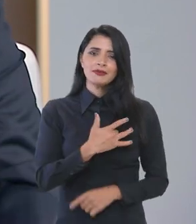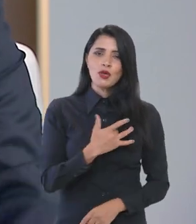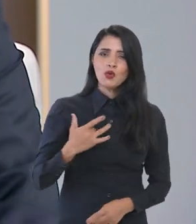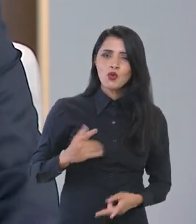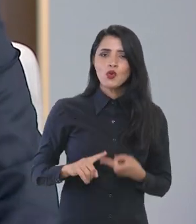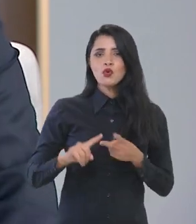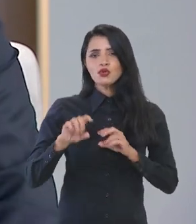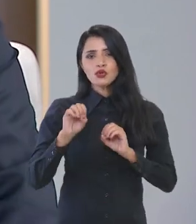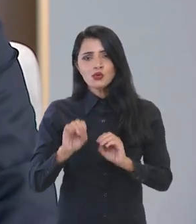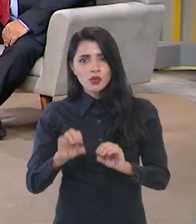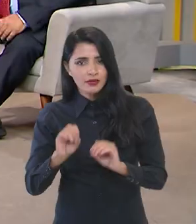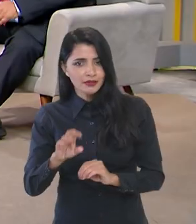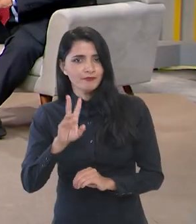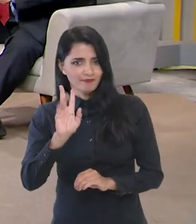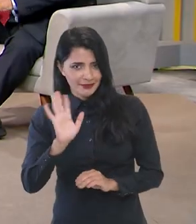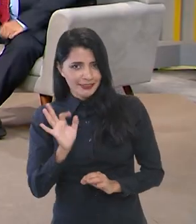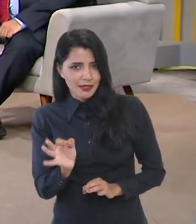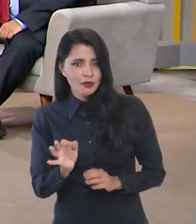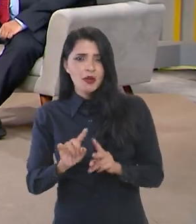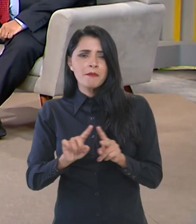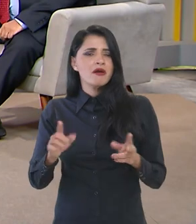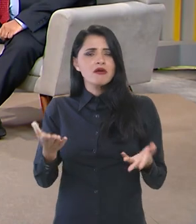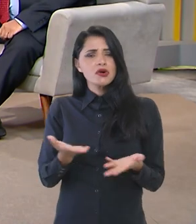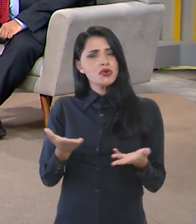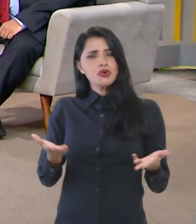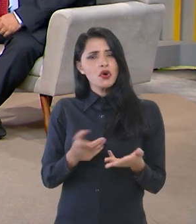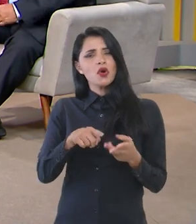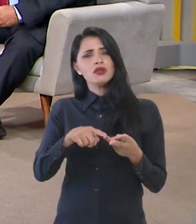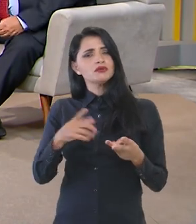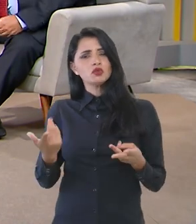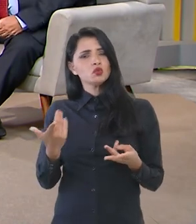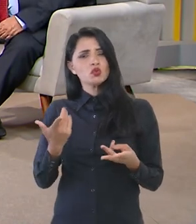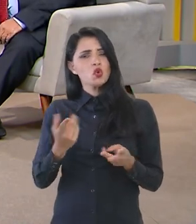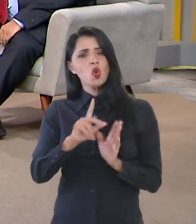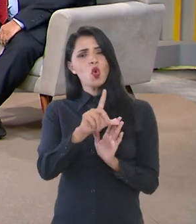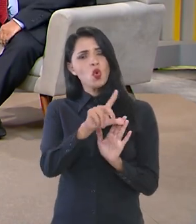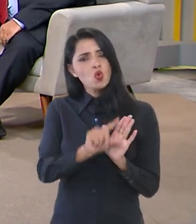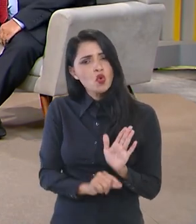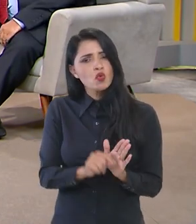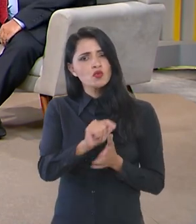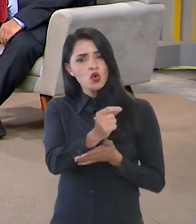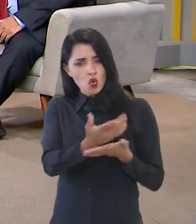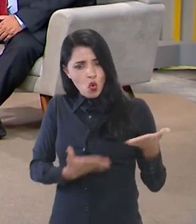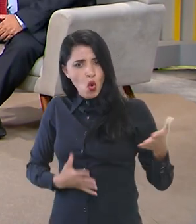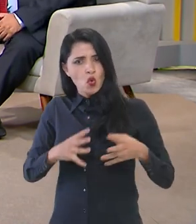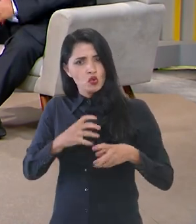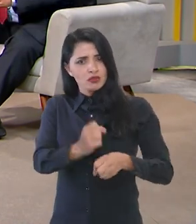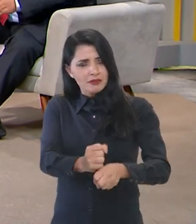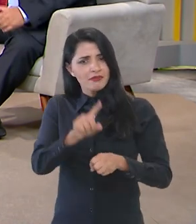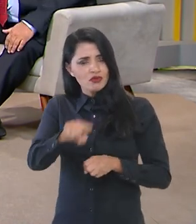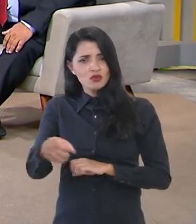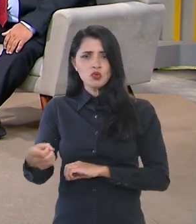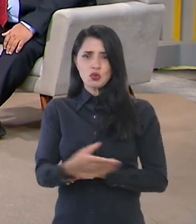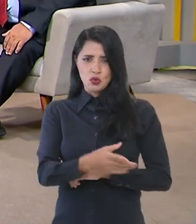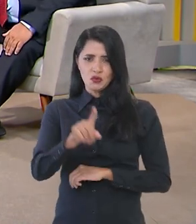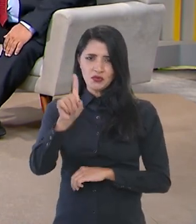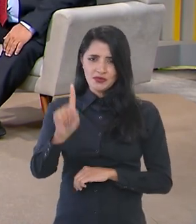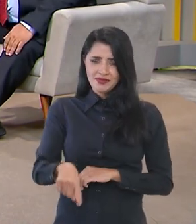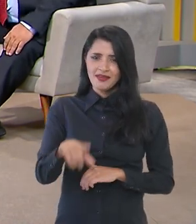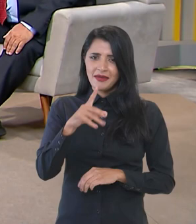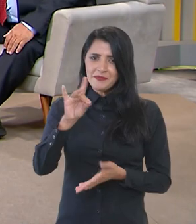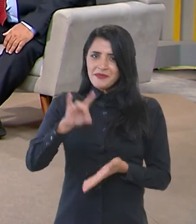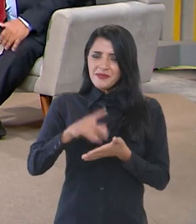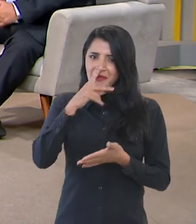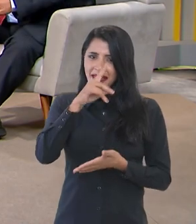saúde, educação, né? Agora, essa questão do orçamento participativo é uma total inovação, né?